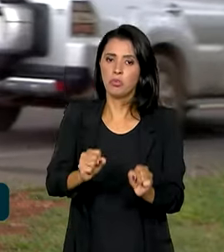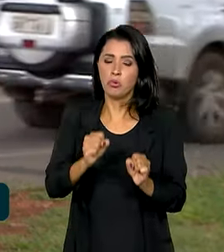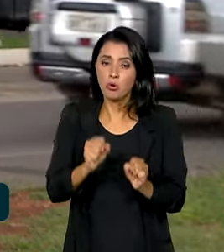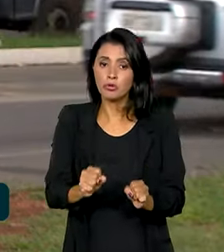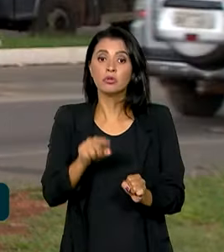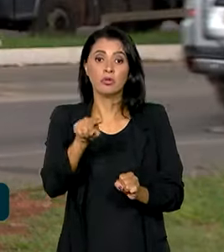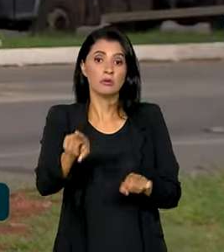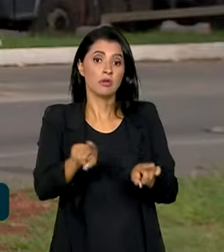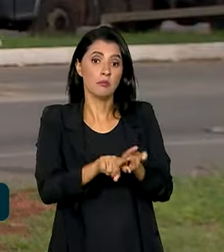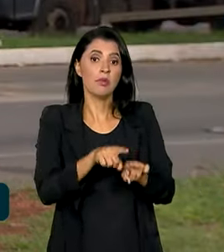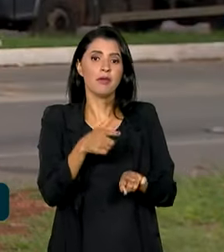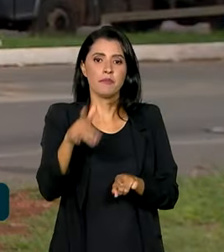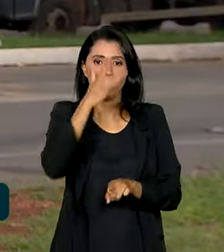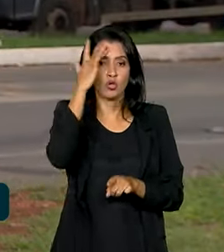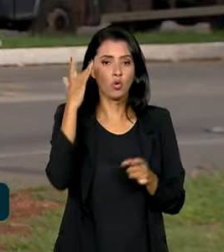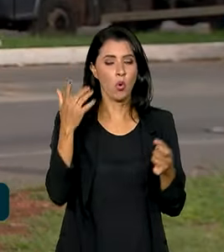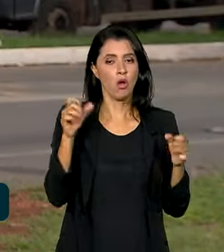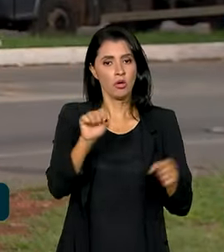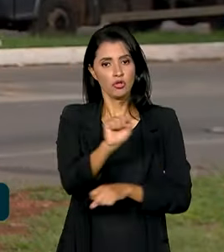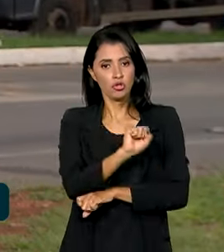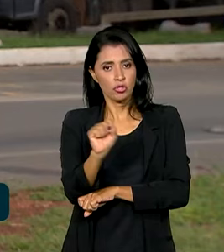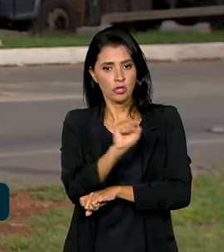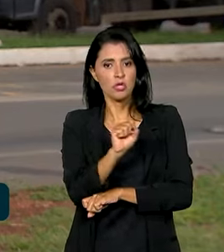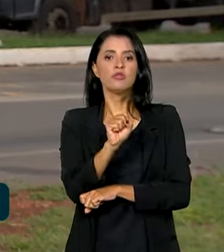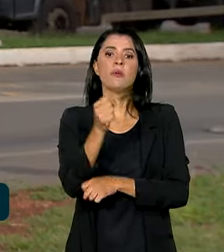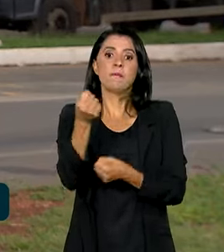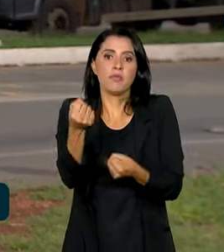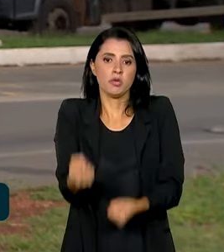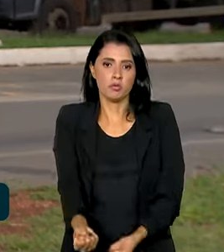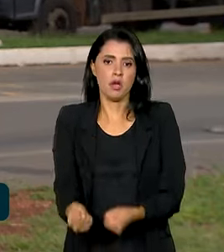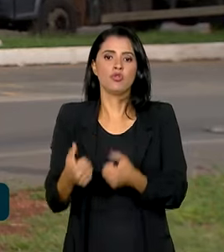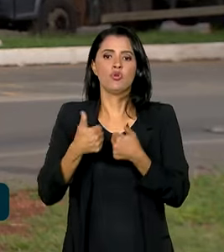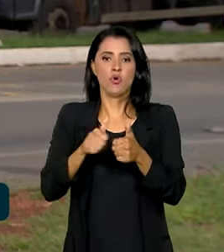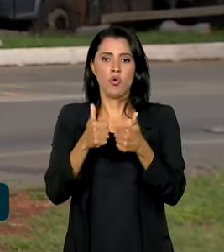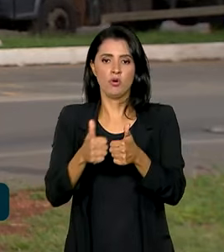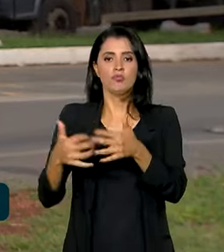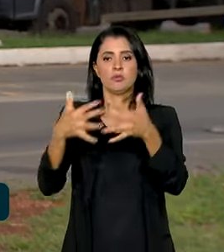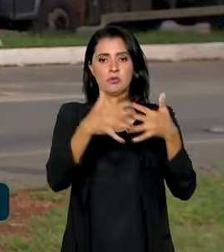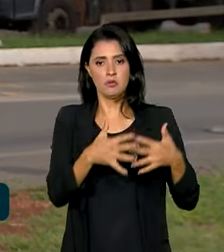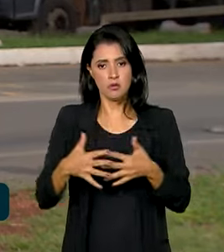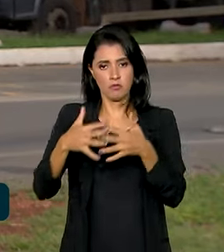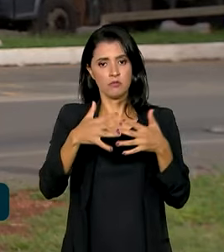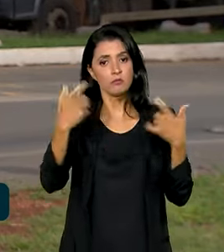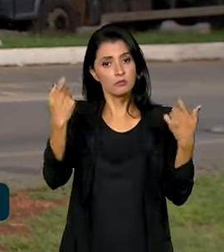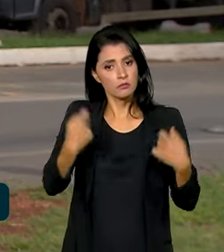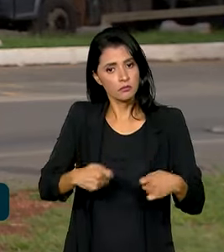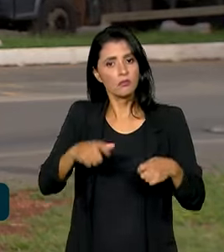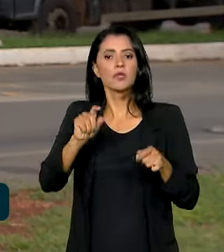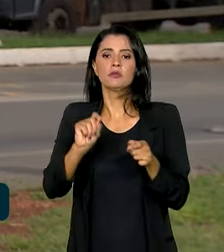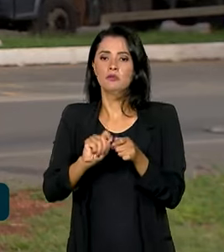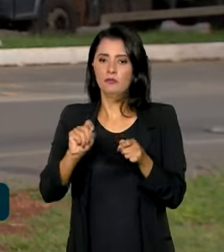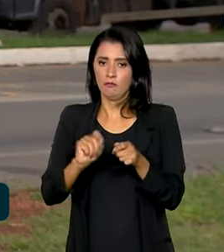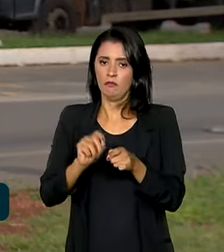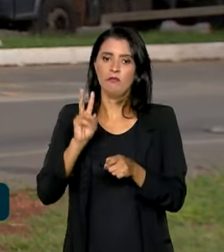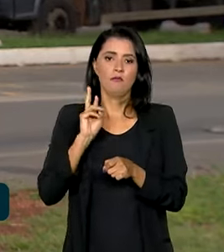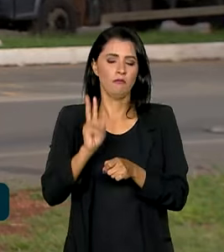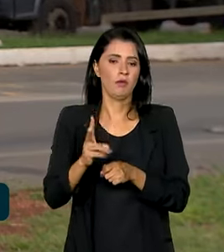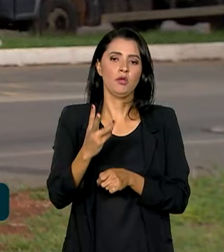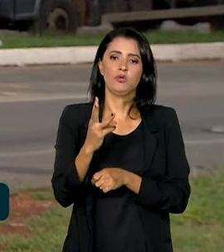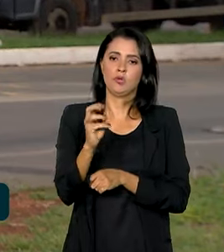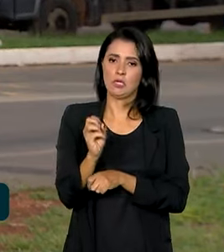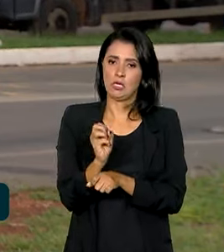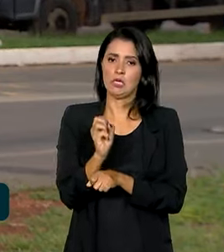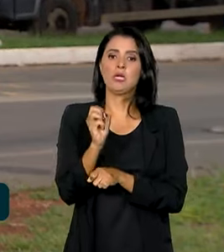medida vale para quem conduz veículos de carga, os ônibus e caminhões, e devem ser realizados a cada